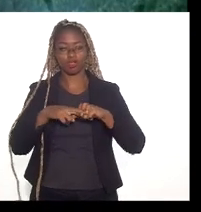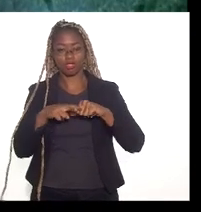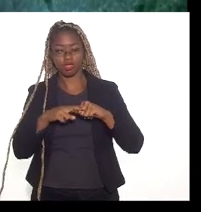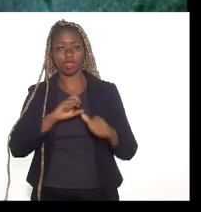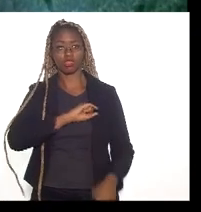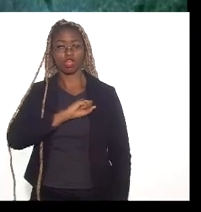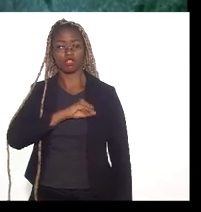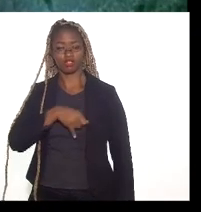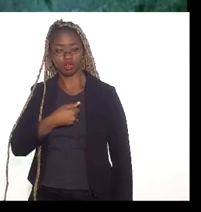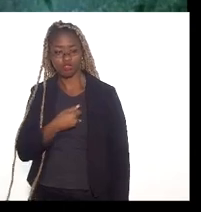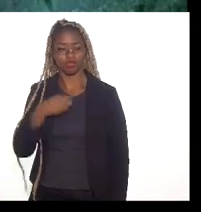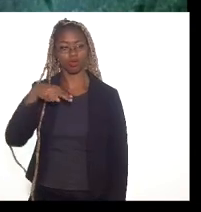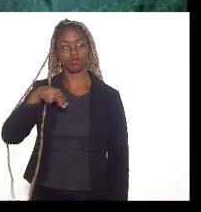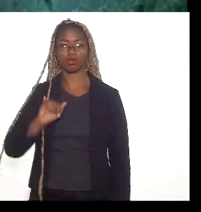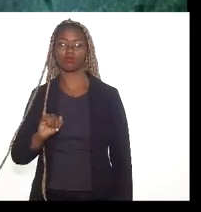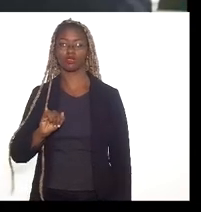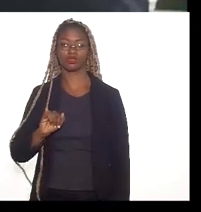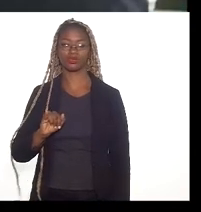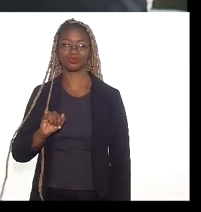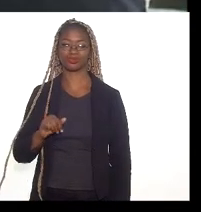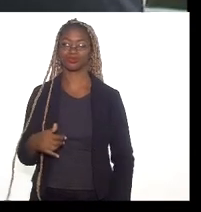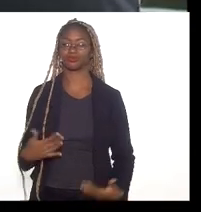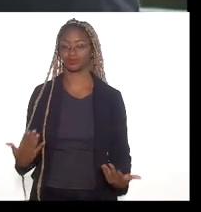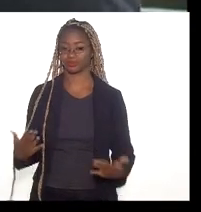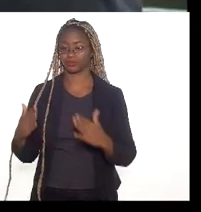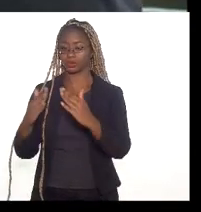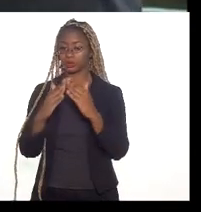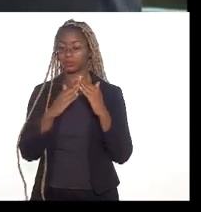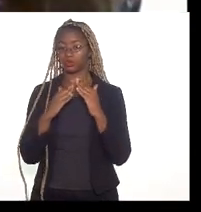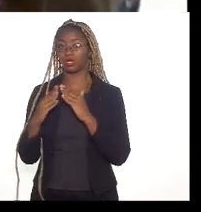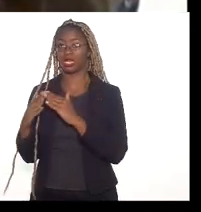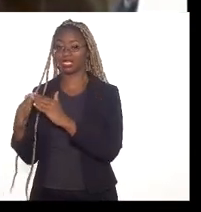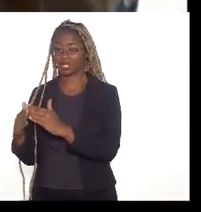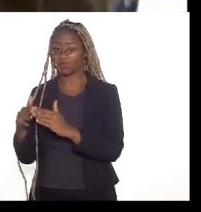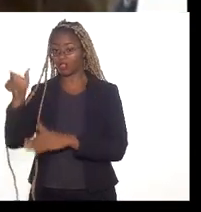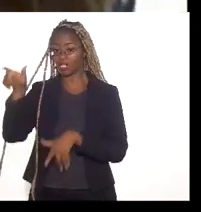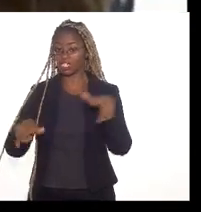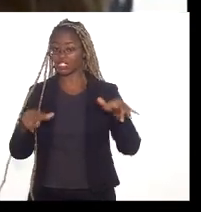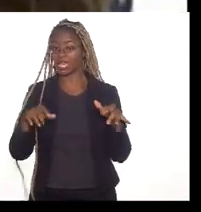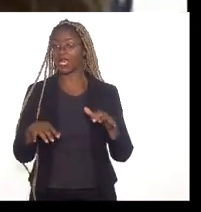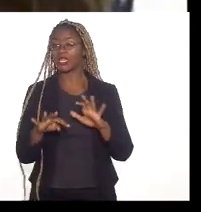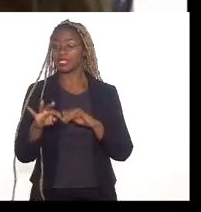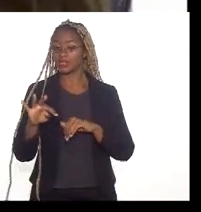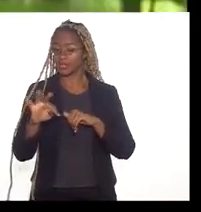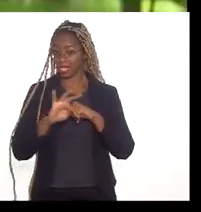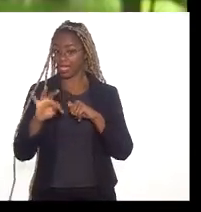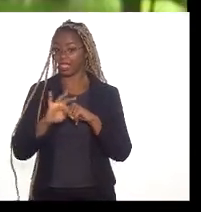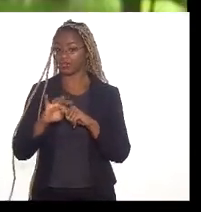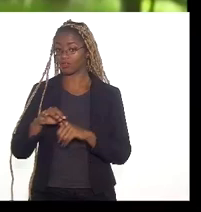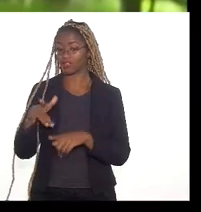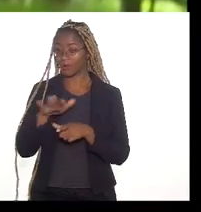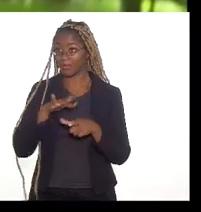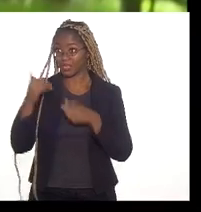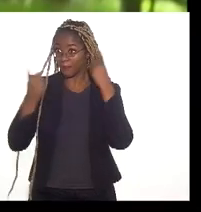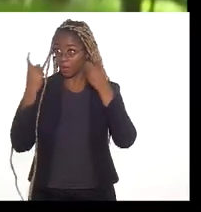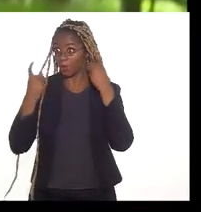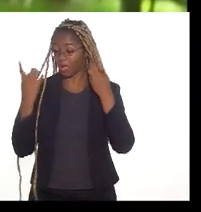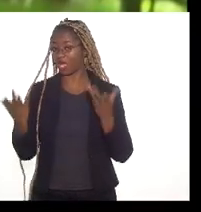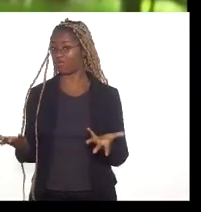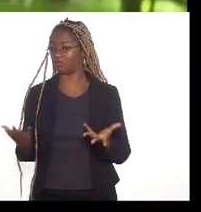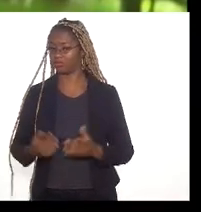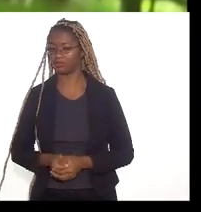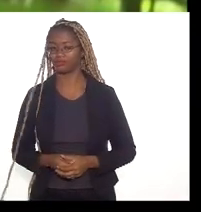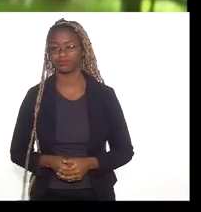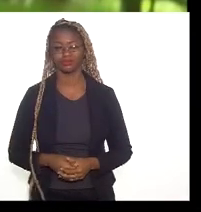João de Meriti e Nova Iguaçu. Moradores da região e técnicos ambientais estão preocupados. O que acontece é que